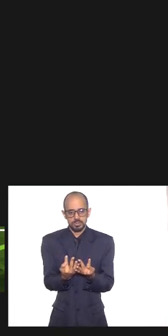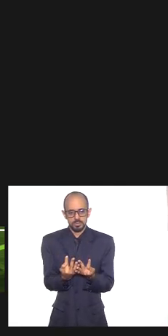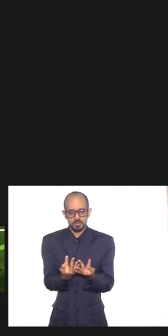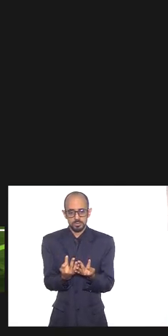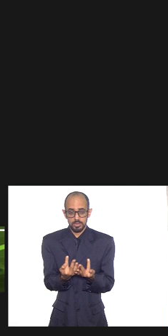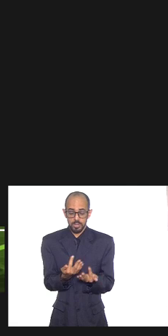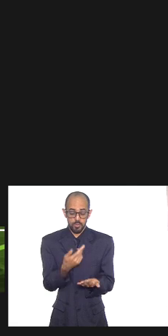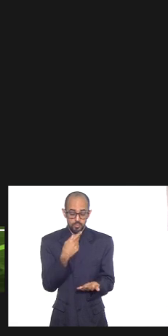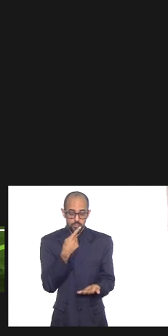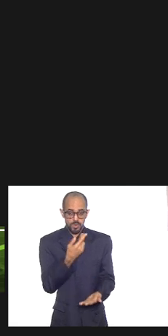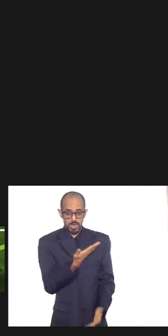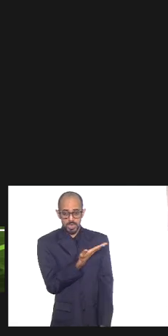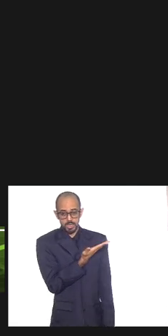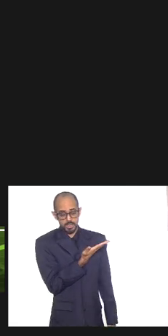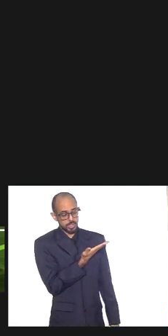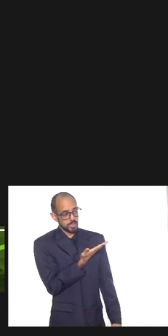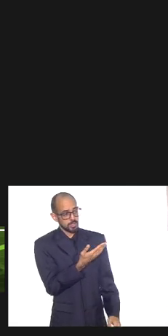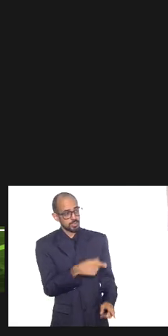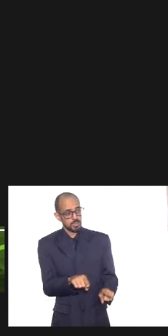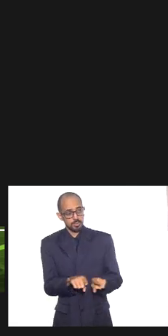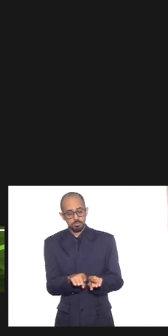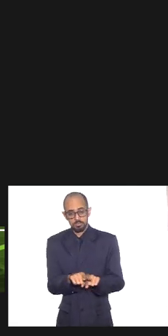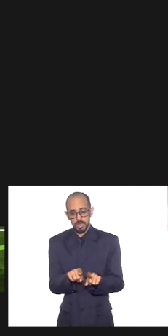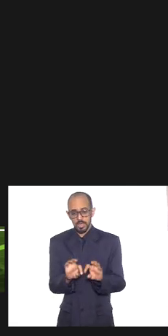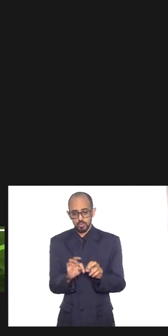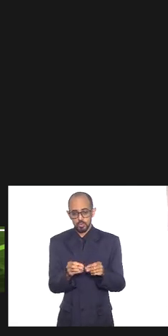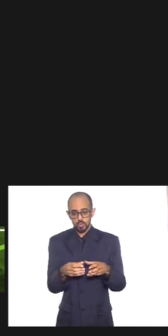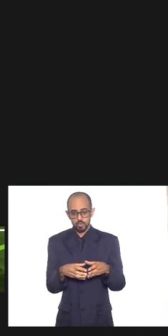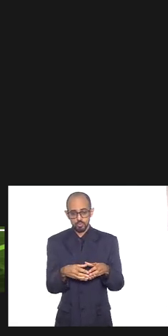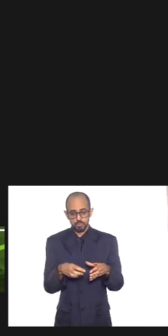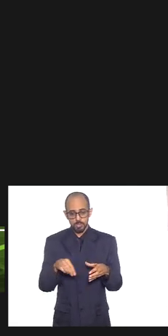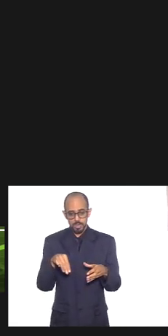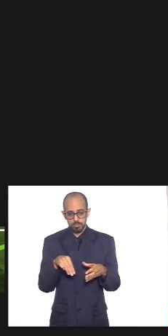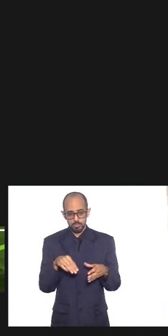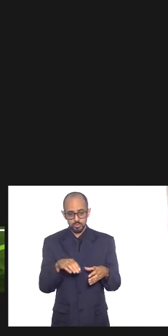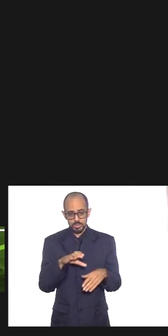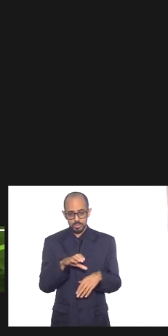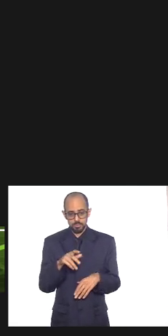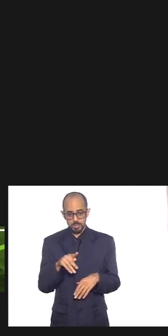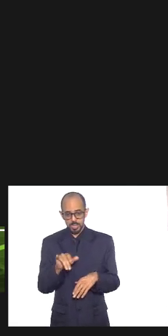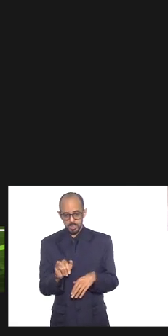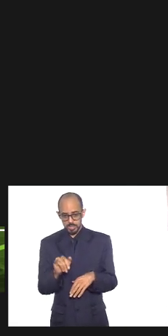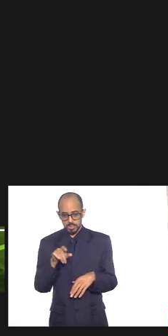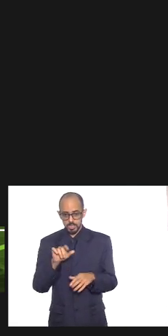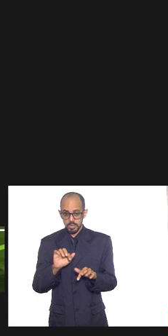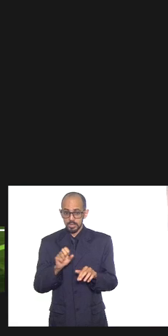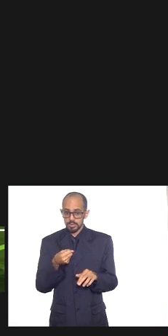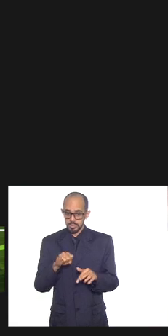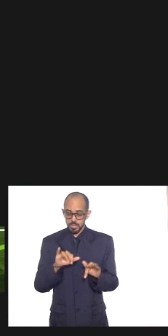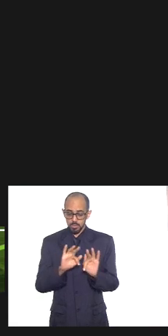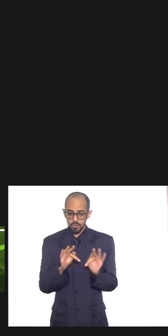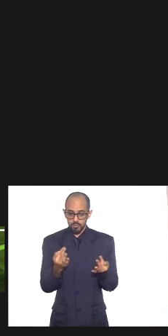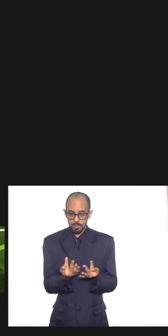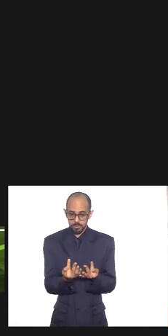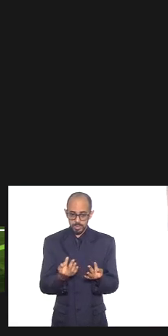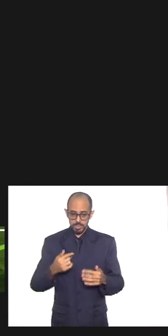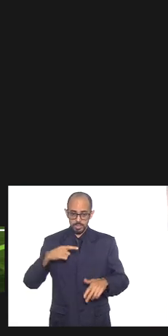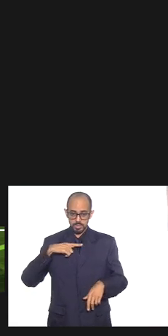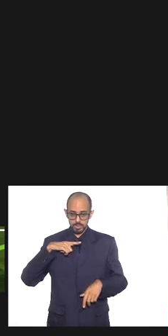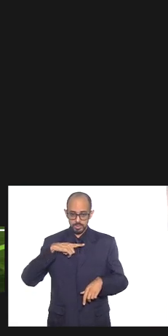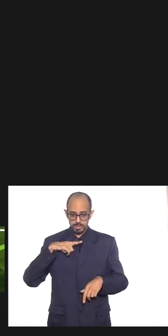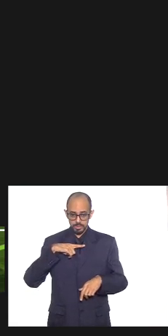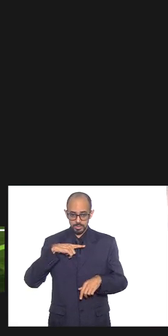que eu lhe disse a todos os membros da CPI sem exceção uma família que passa a